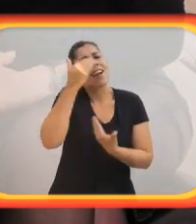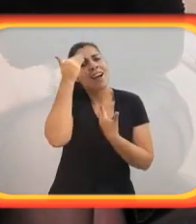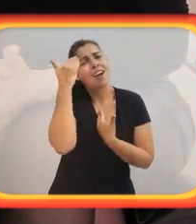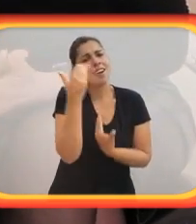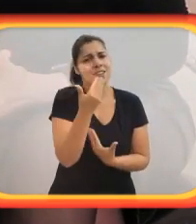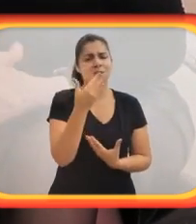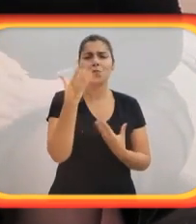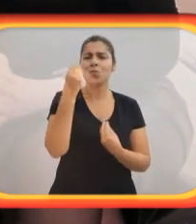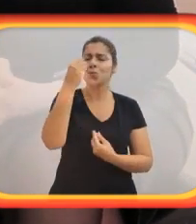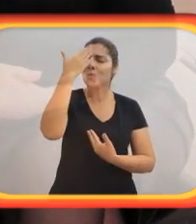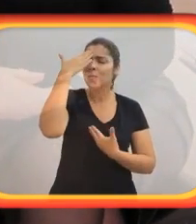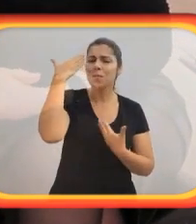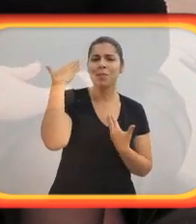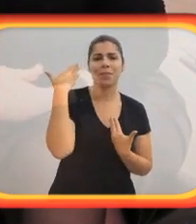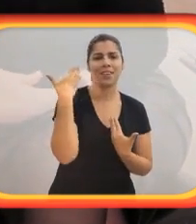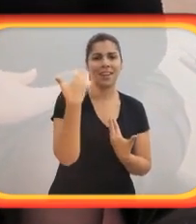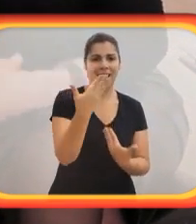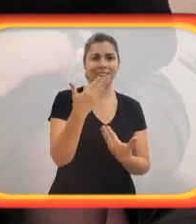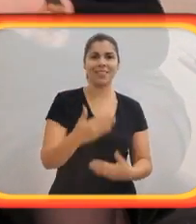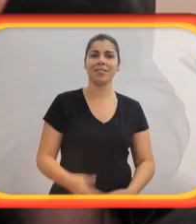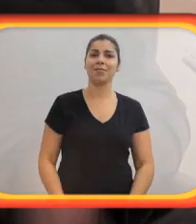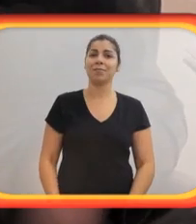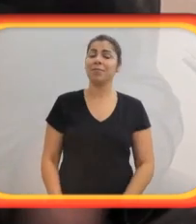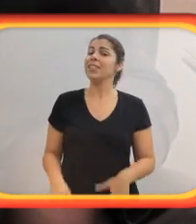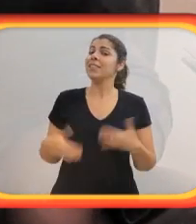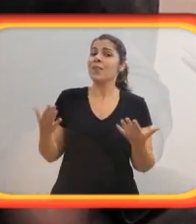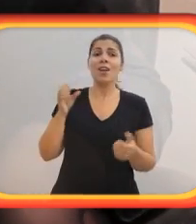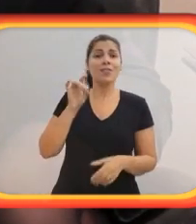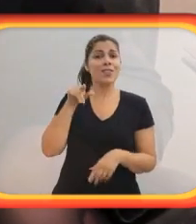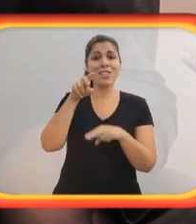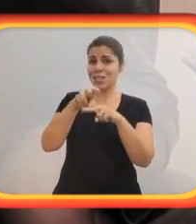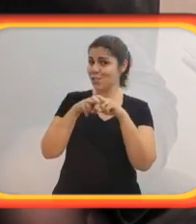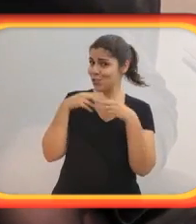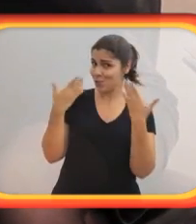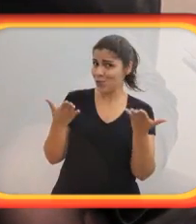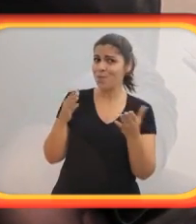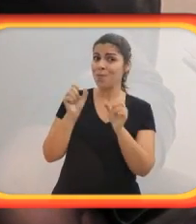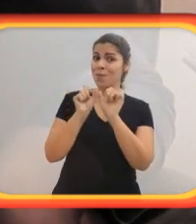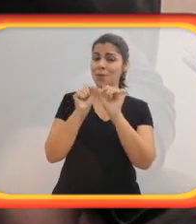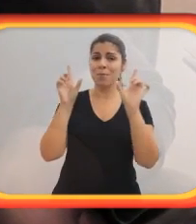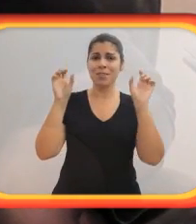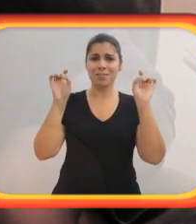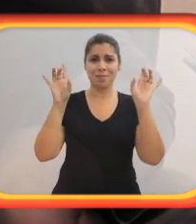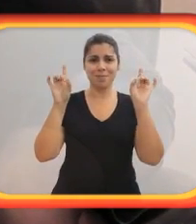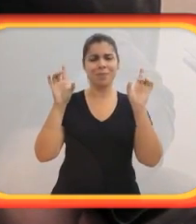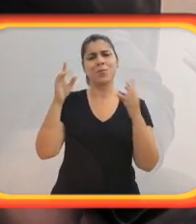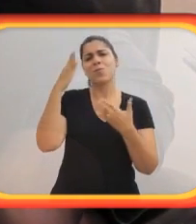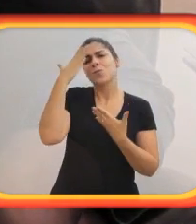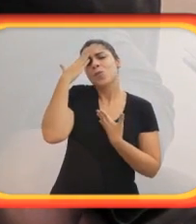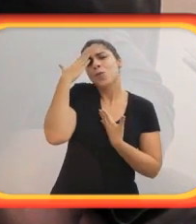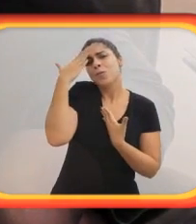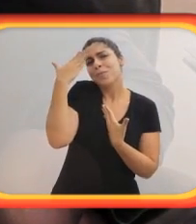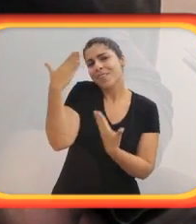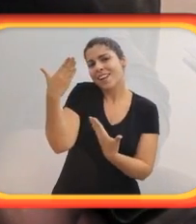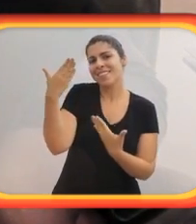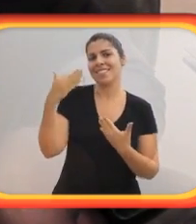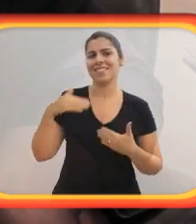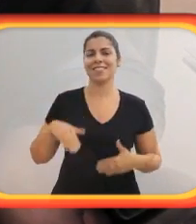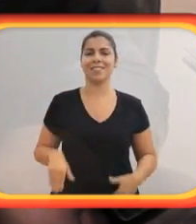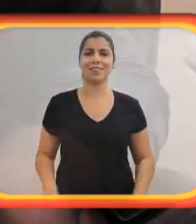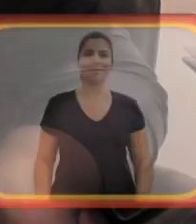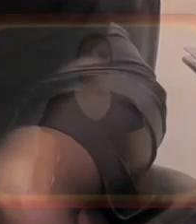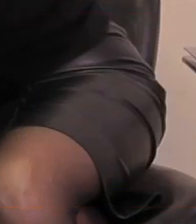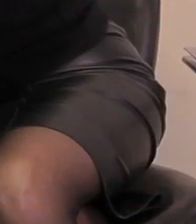Então é isso, programa especial. Obrigada. No Camarim, Fernanda e Marília Gabriela se abraçam. Ela dá um beijo em Fernanda.